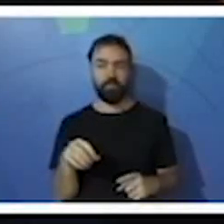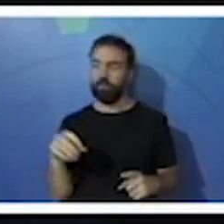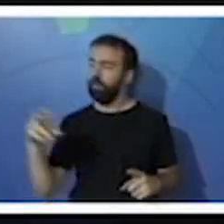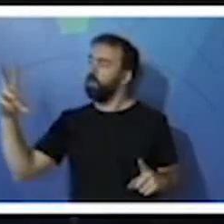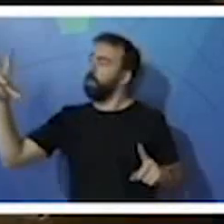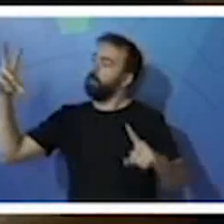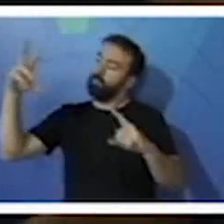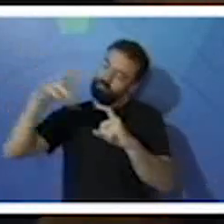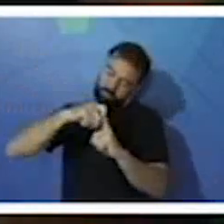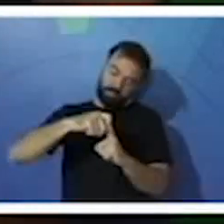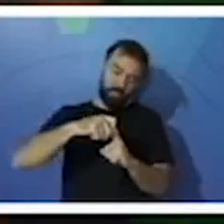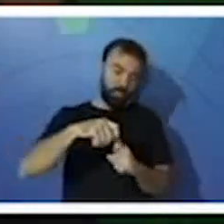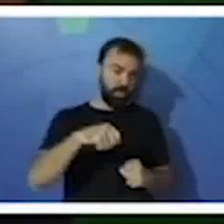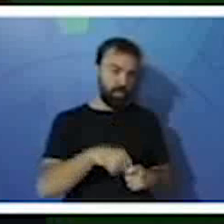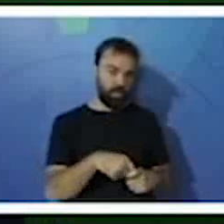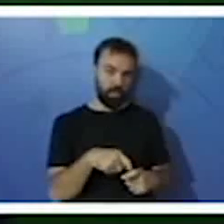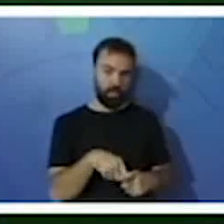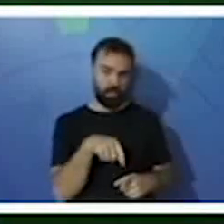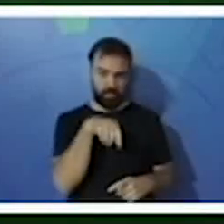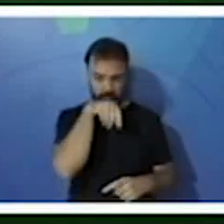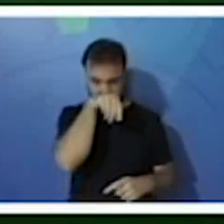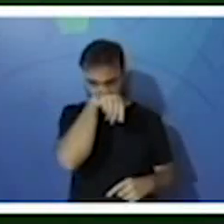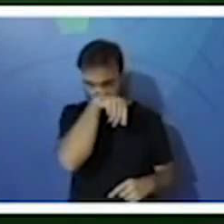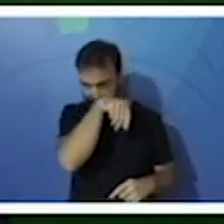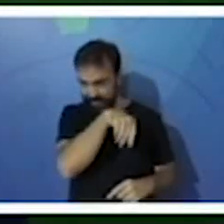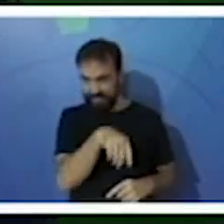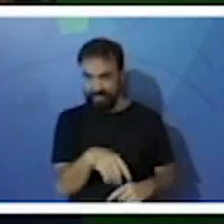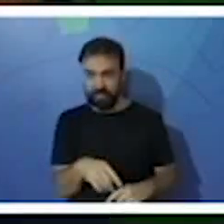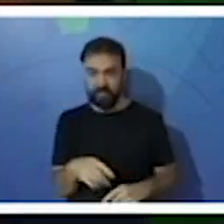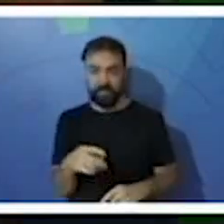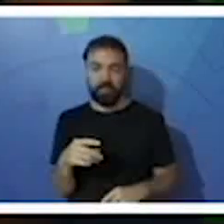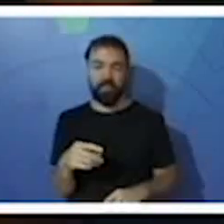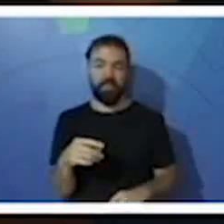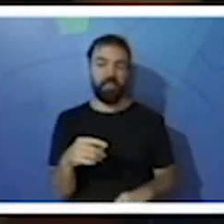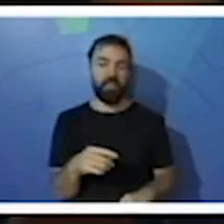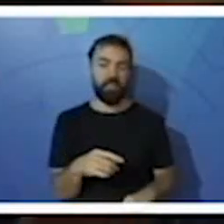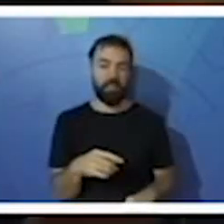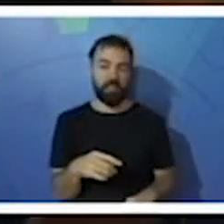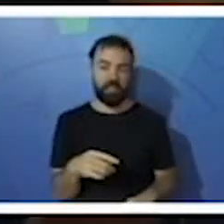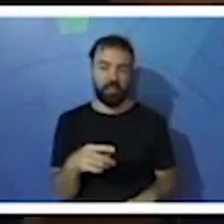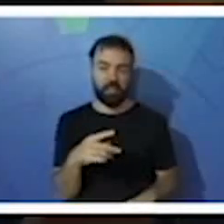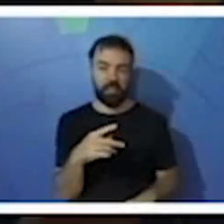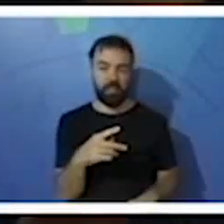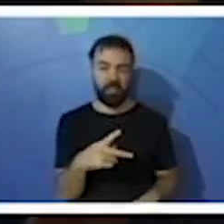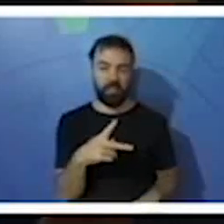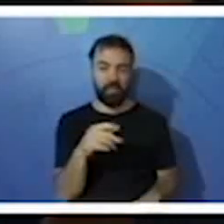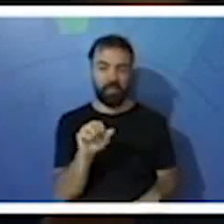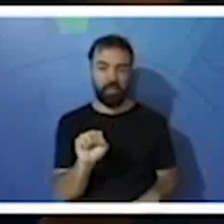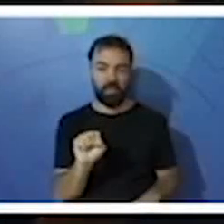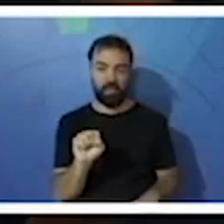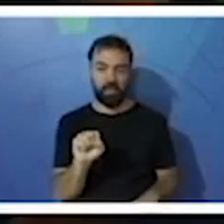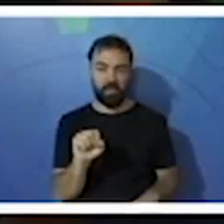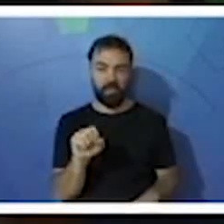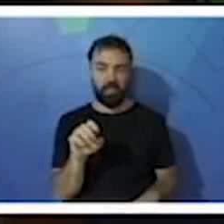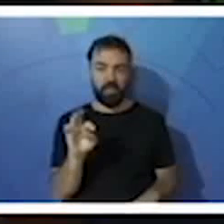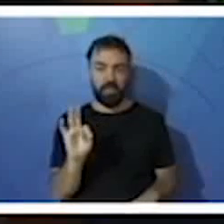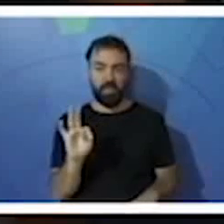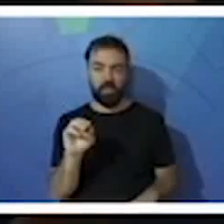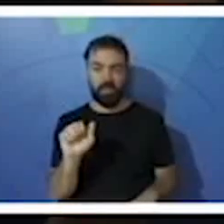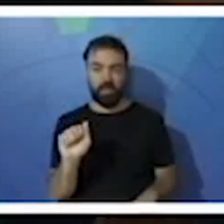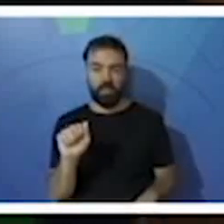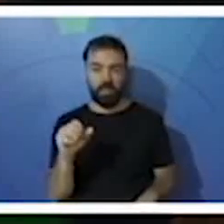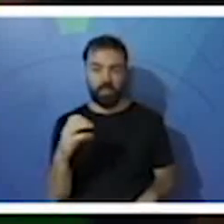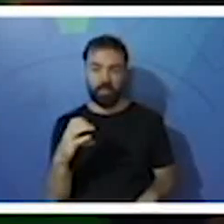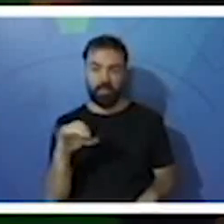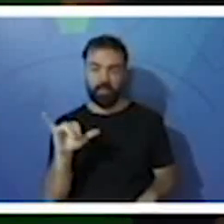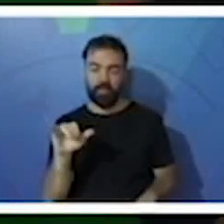predadores. E aqui, professor, pitacídeos que falam no texto? São grupos de aves